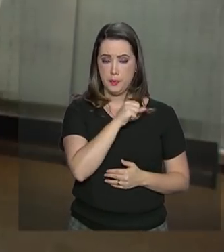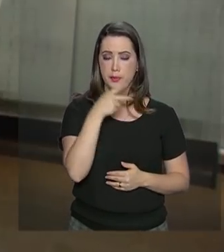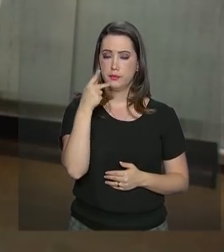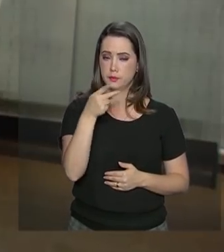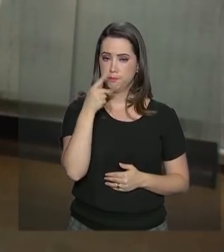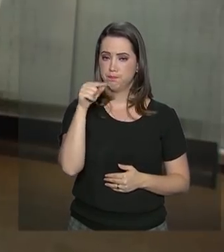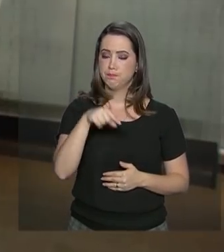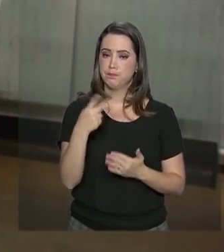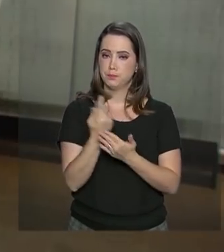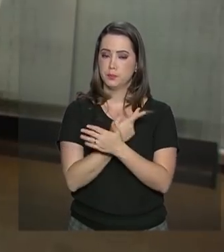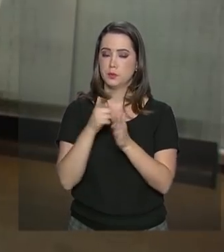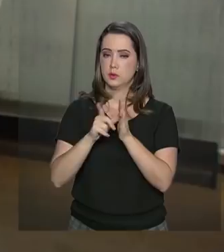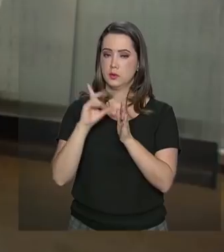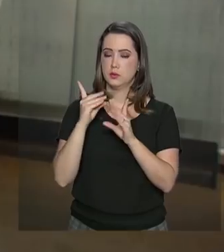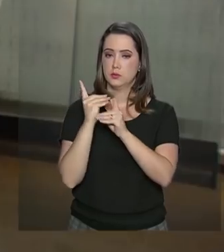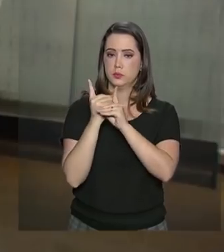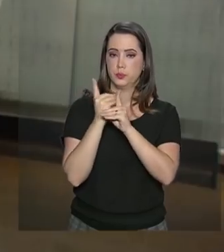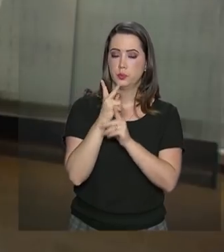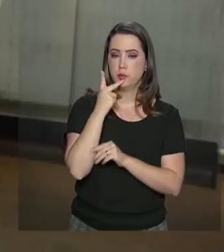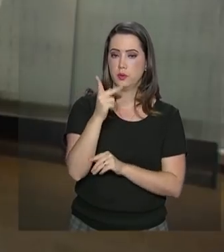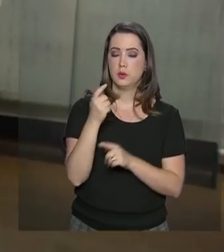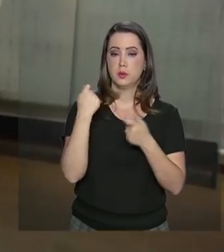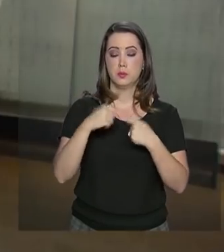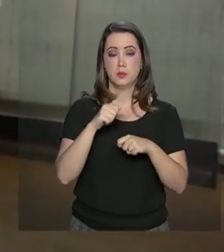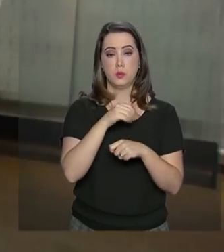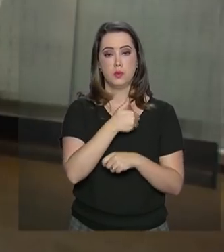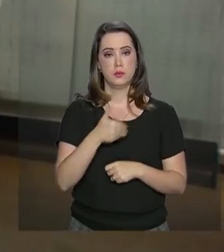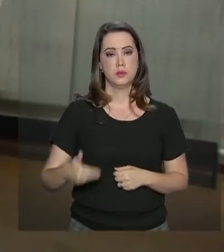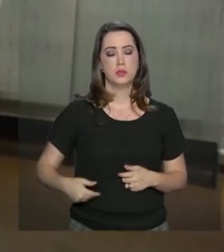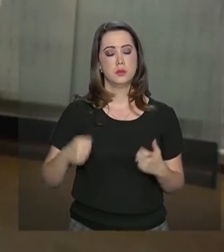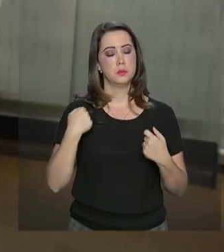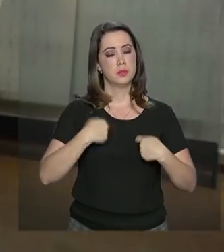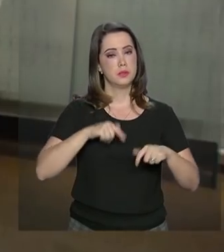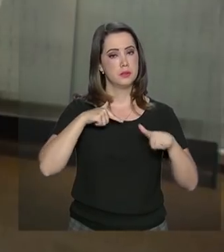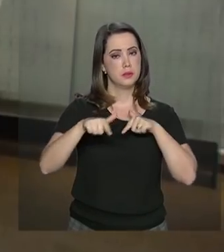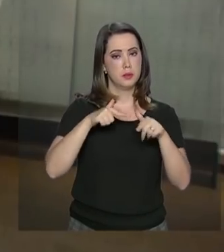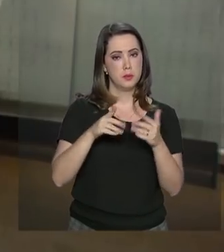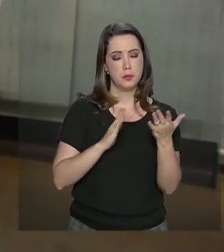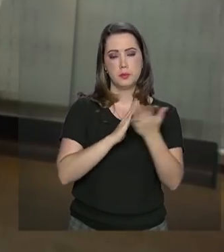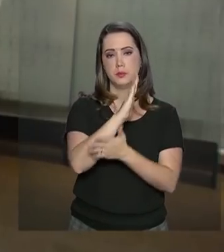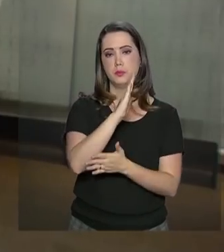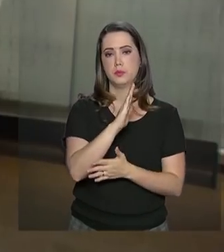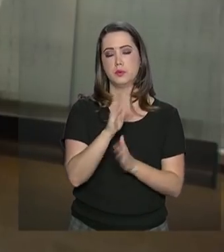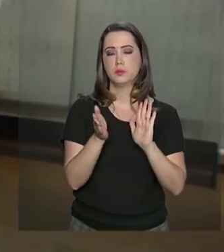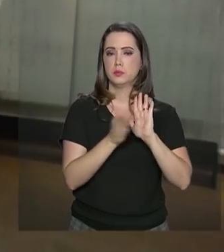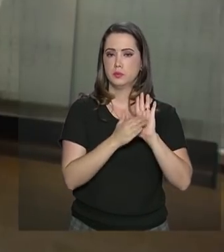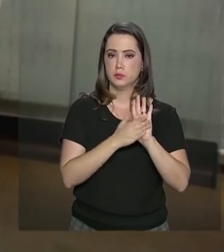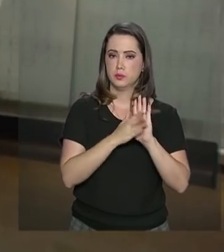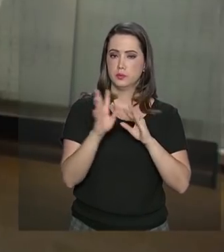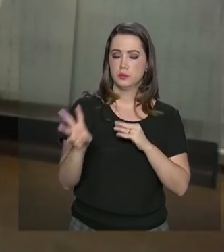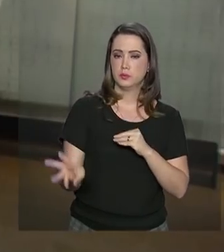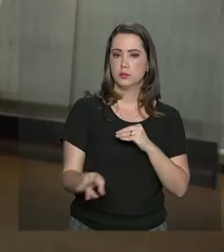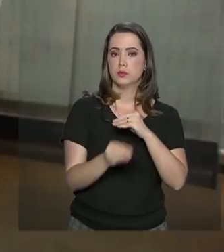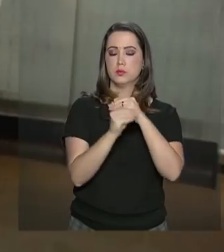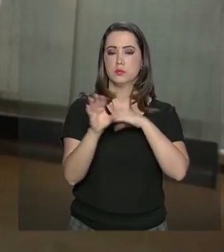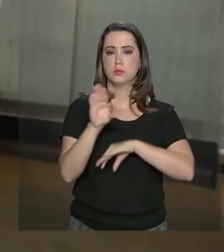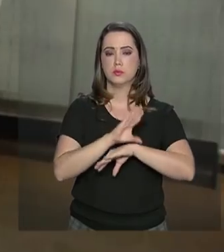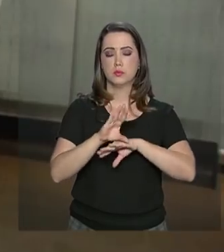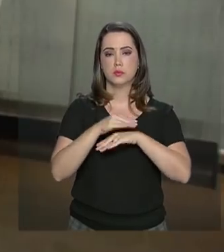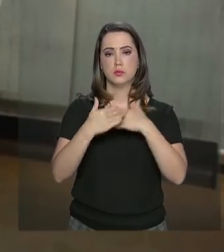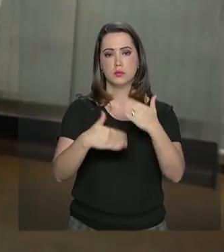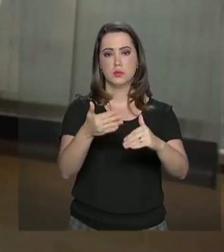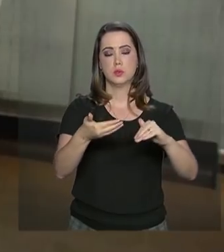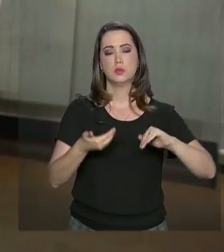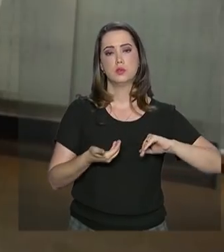que ele deu à imprensa antes do encontro, ele defendeu que o governo vai trabalhar pela aprovação da proposta de emenda à Constituição que tramita no